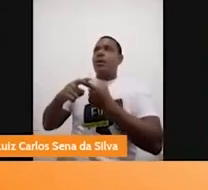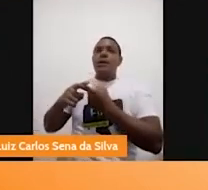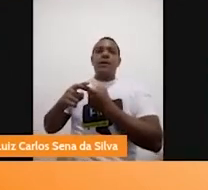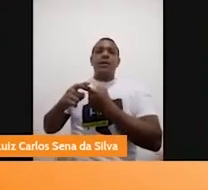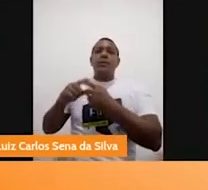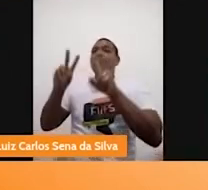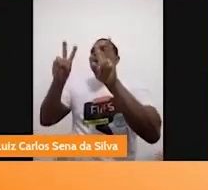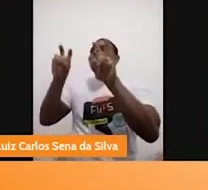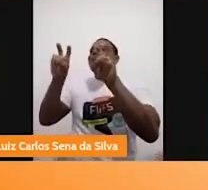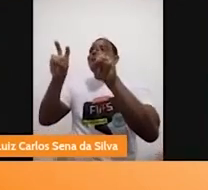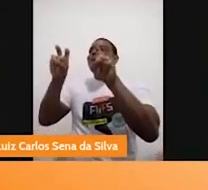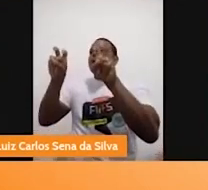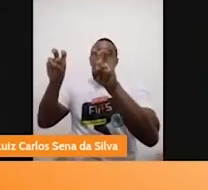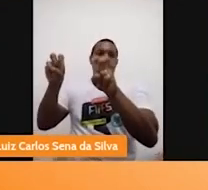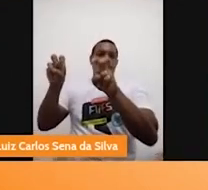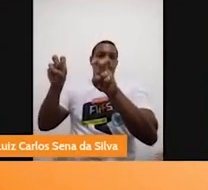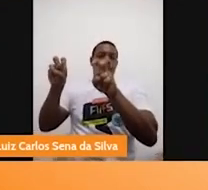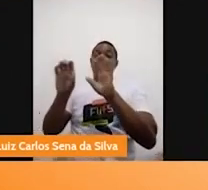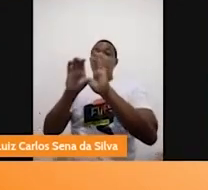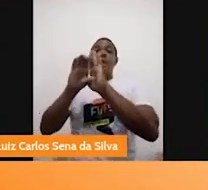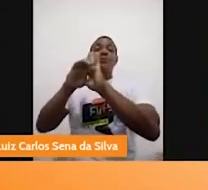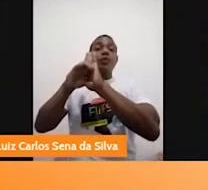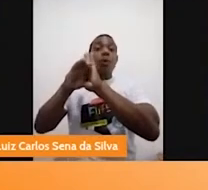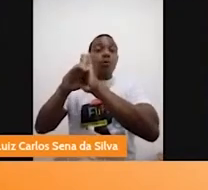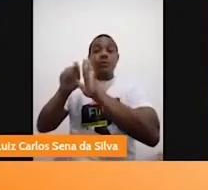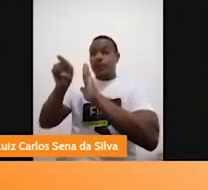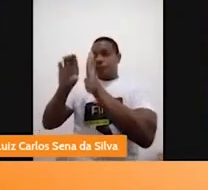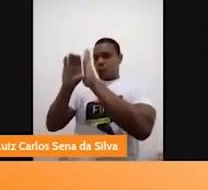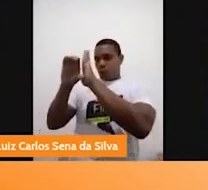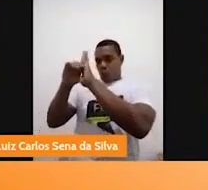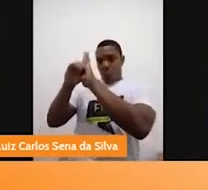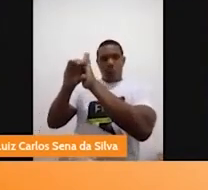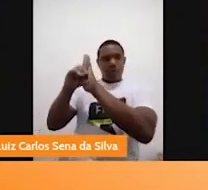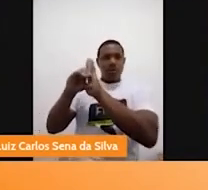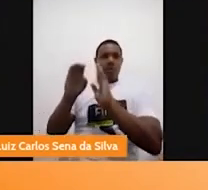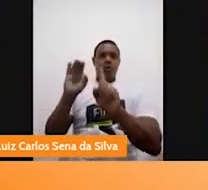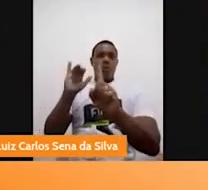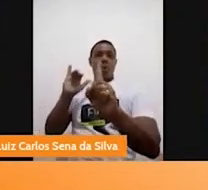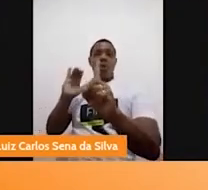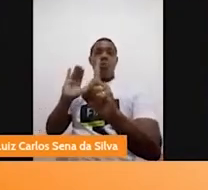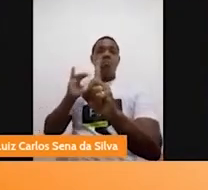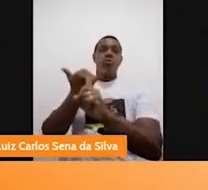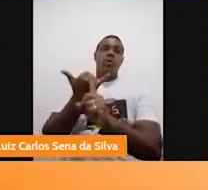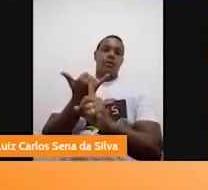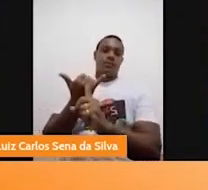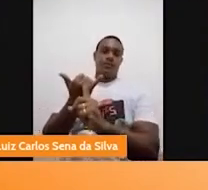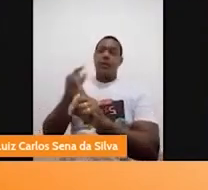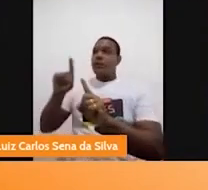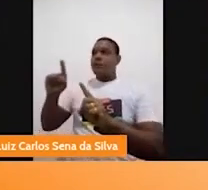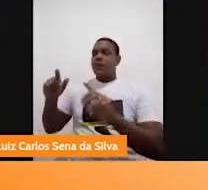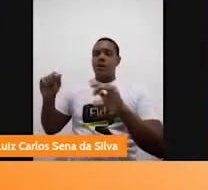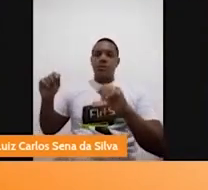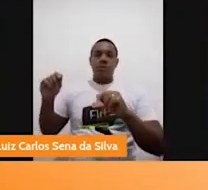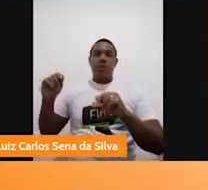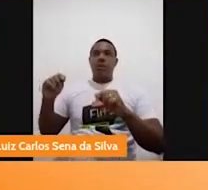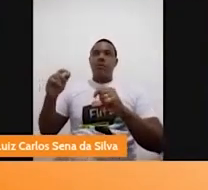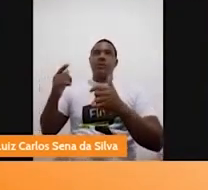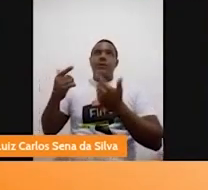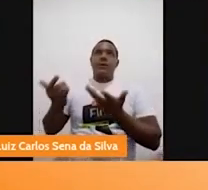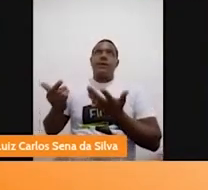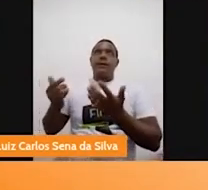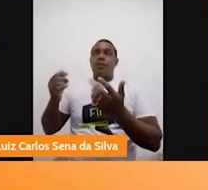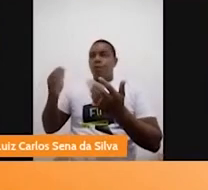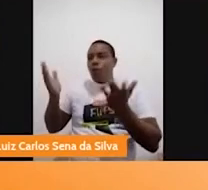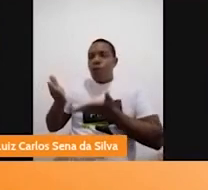Mas, se não é agradável, se não faz bem, se não te valoriza, pelo contrário, se machuca,